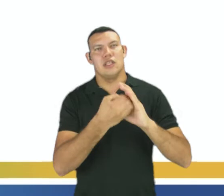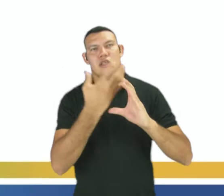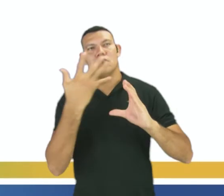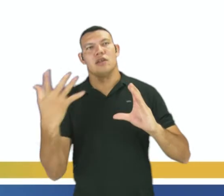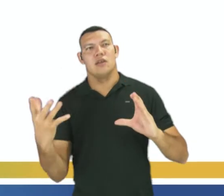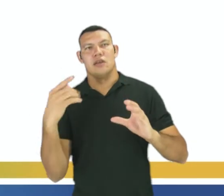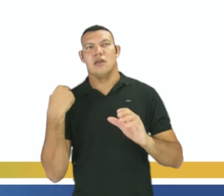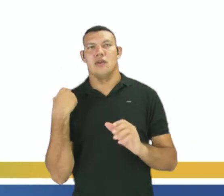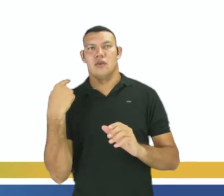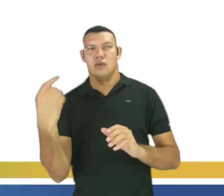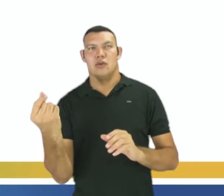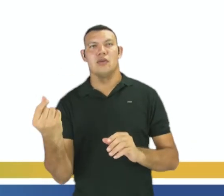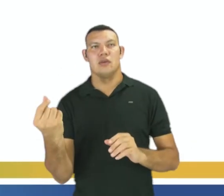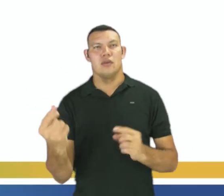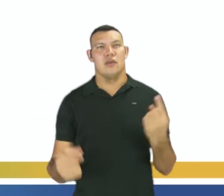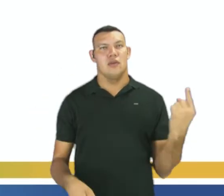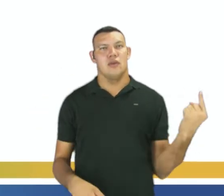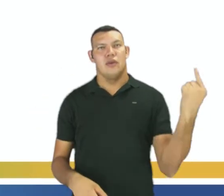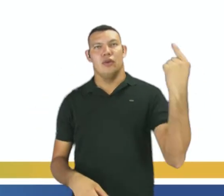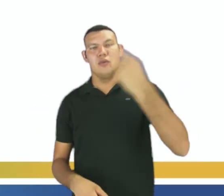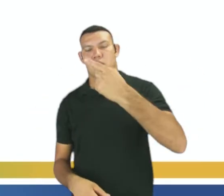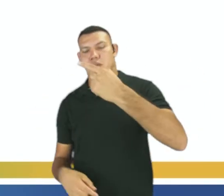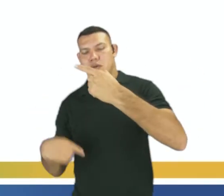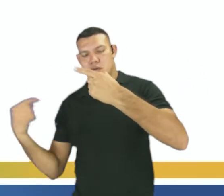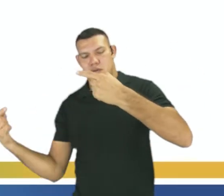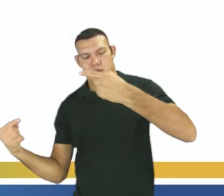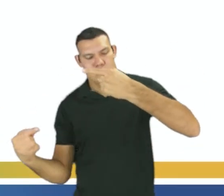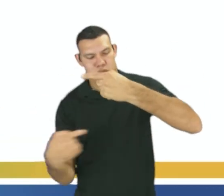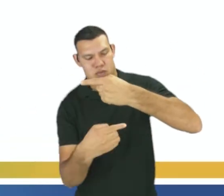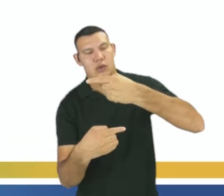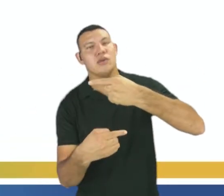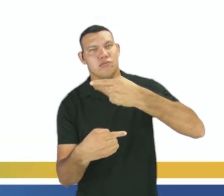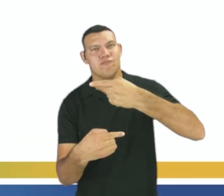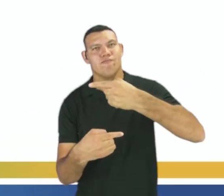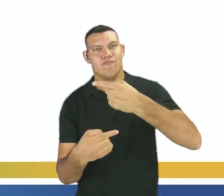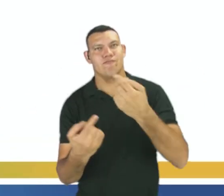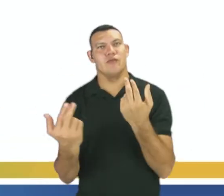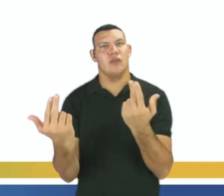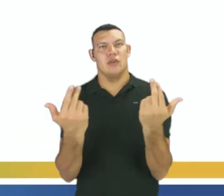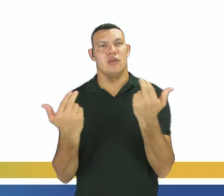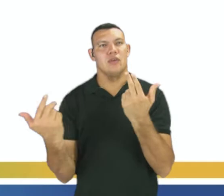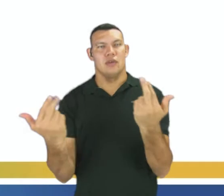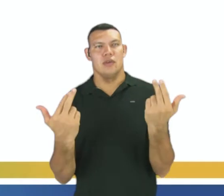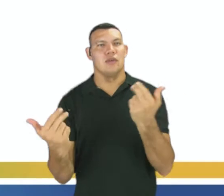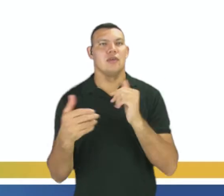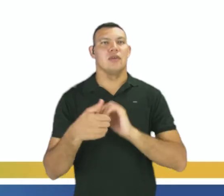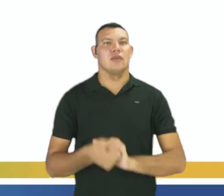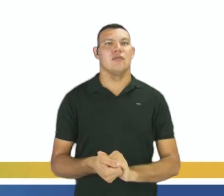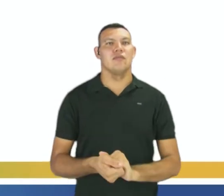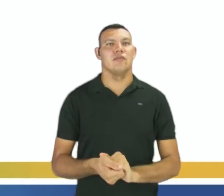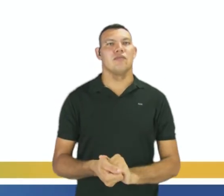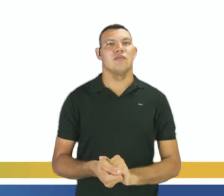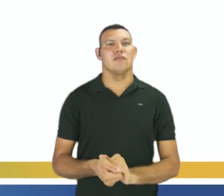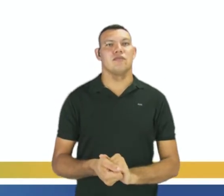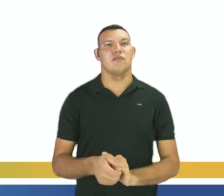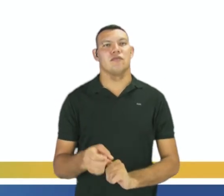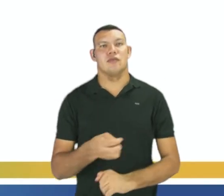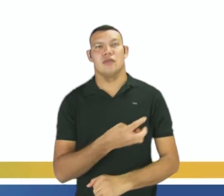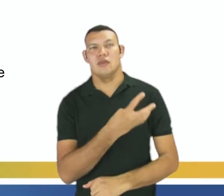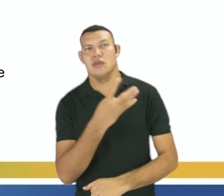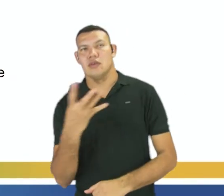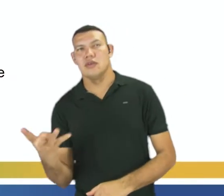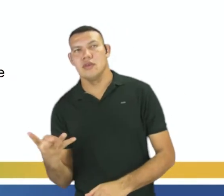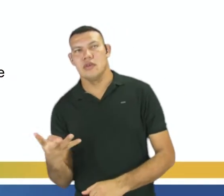das reações direta e inversa são iguais. A concentração constante das substâncias presentes na